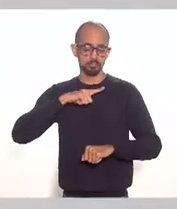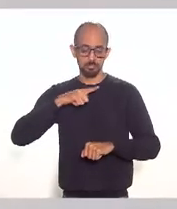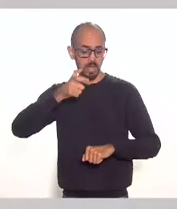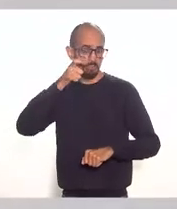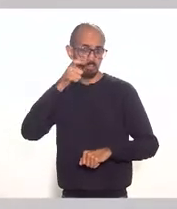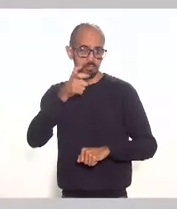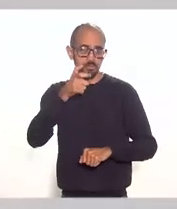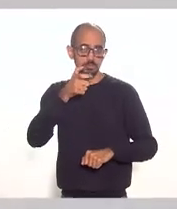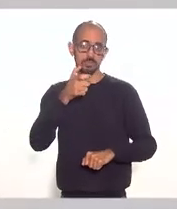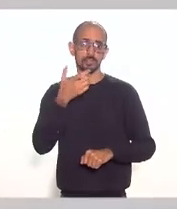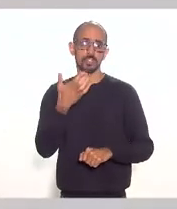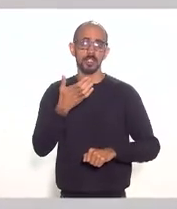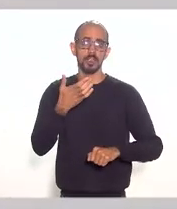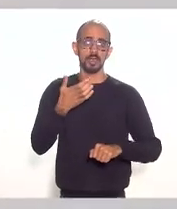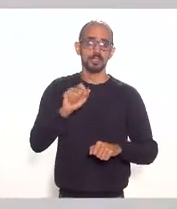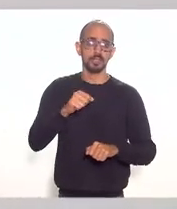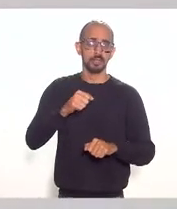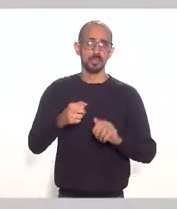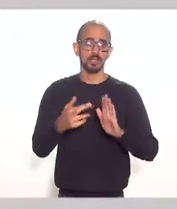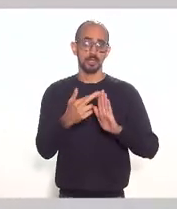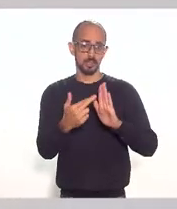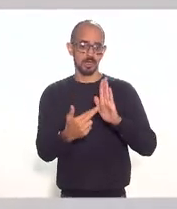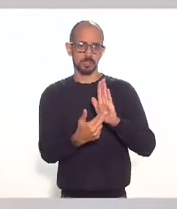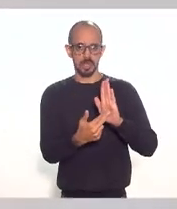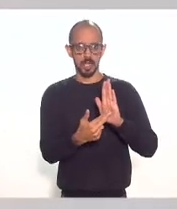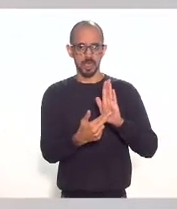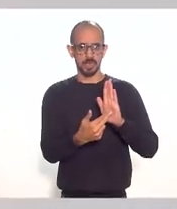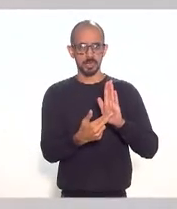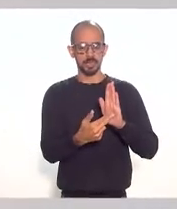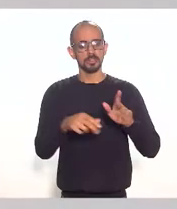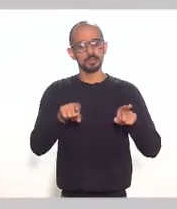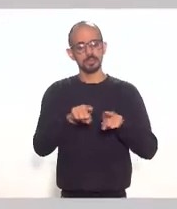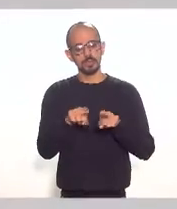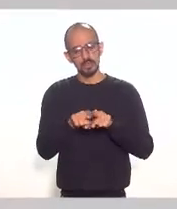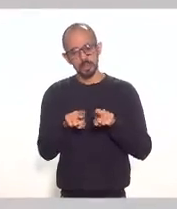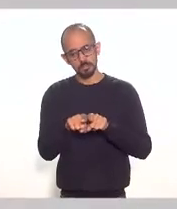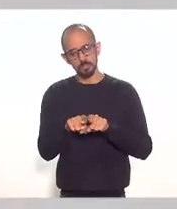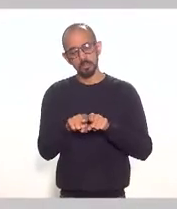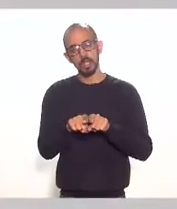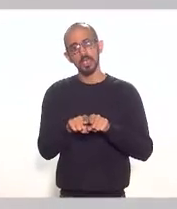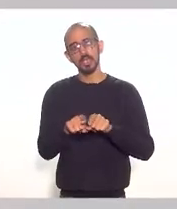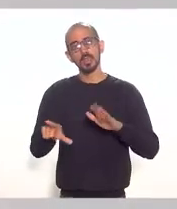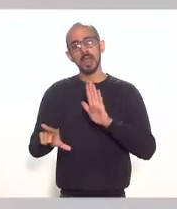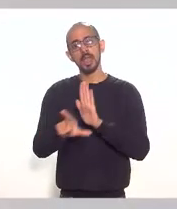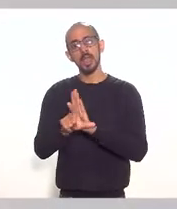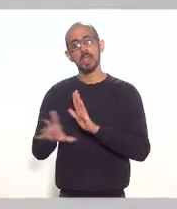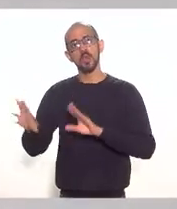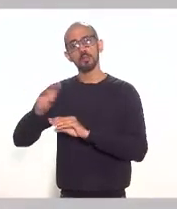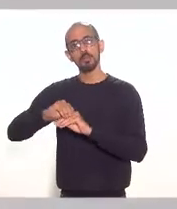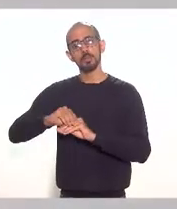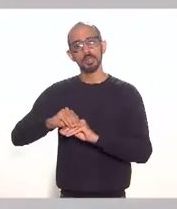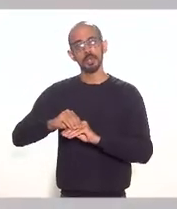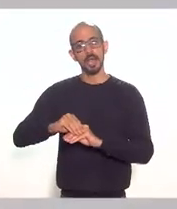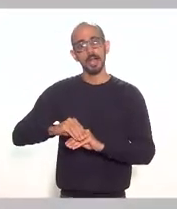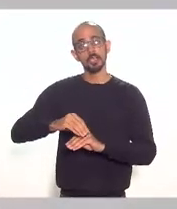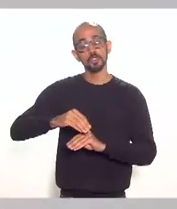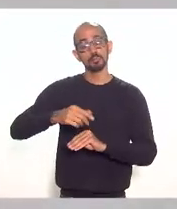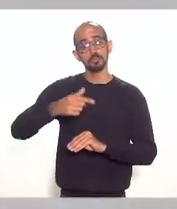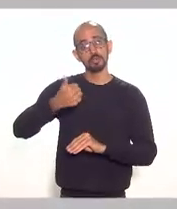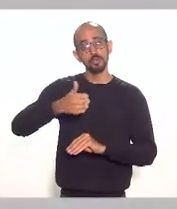objetivos normativos e aos requisitos da Lei Complementar 24 de 75 que